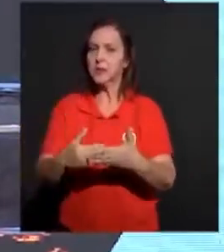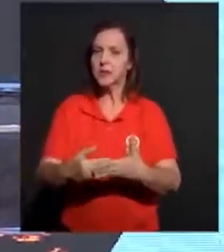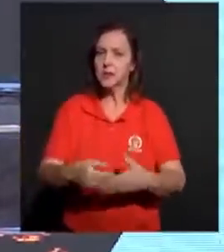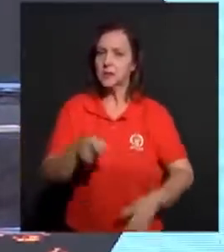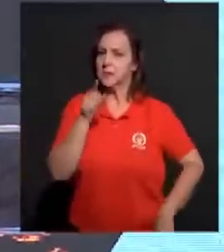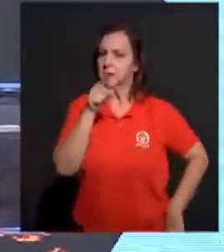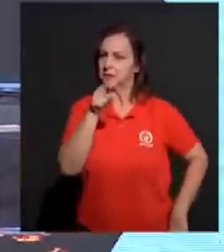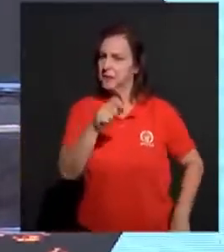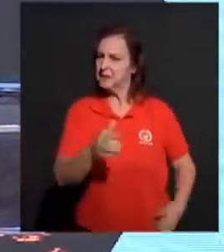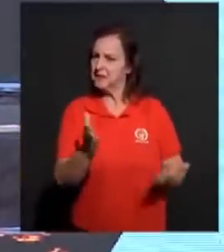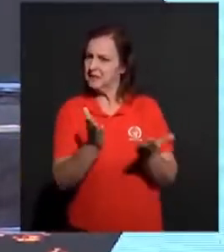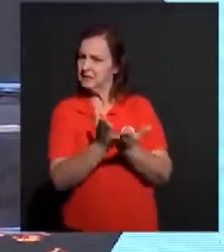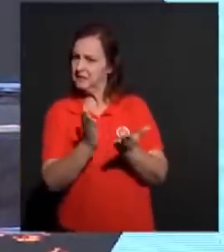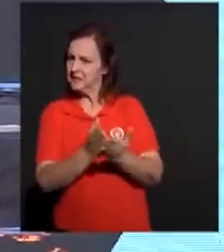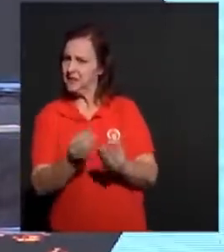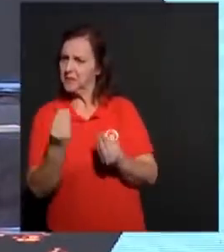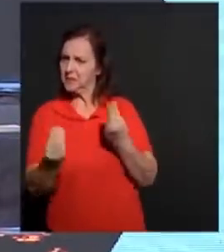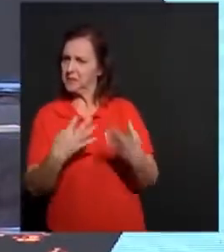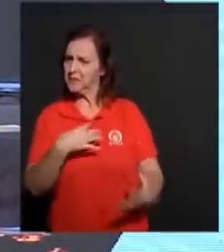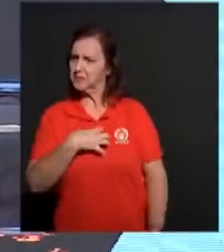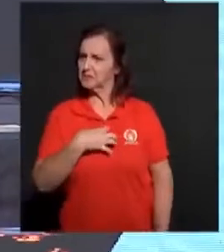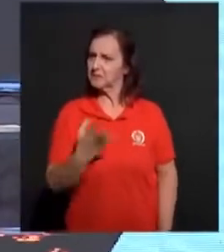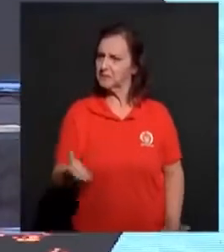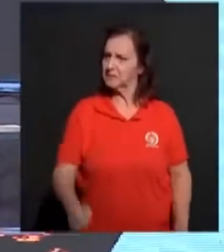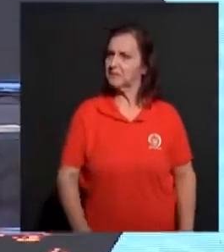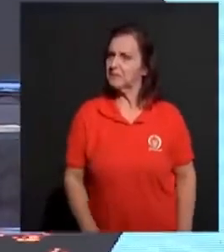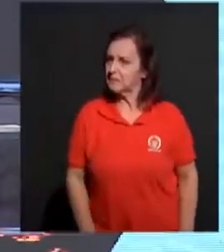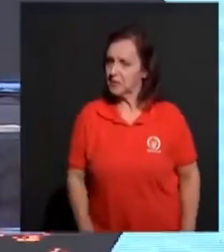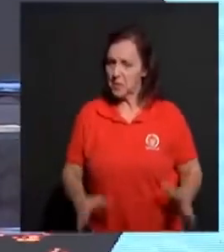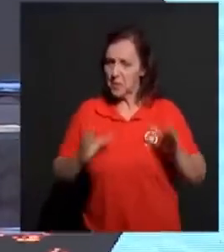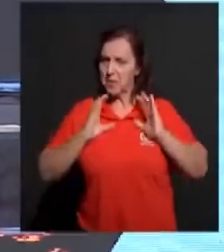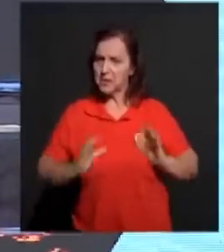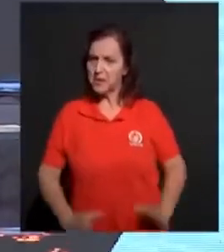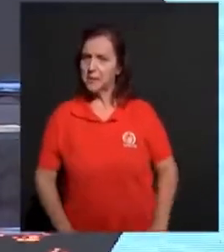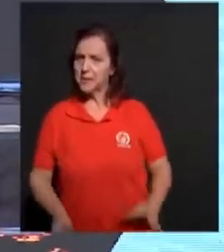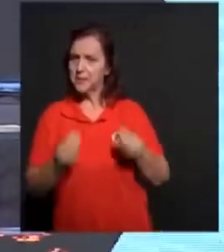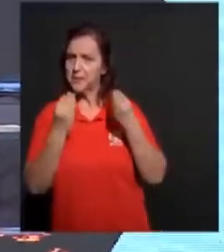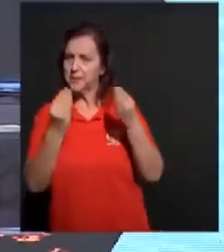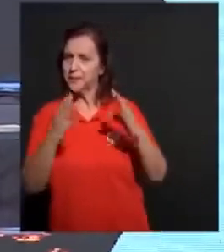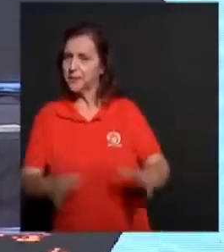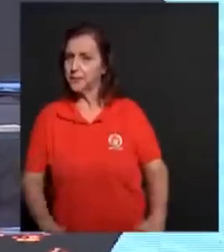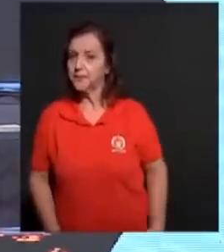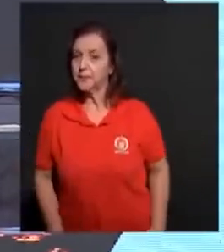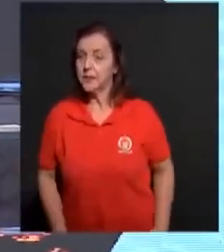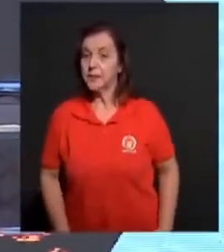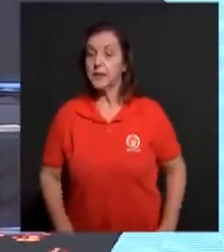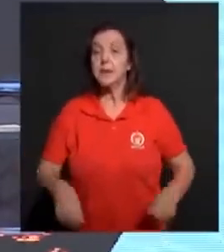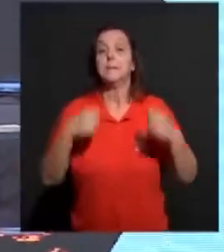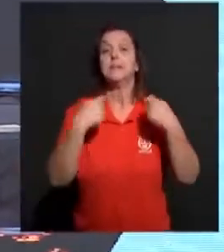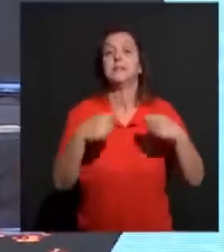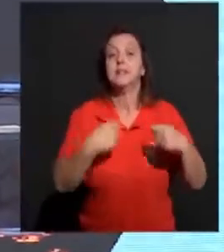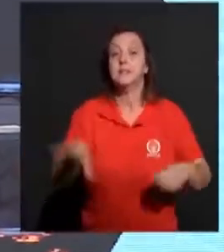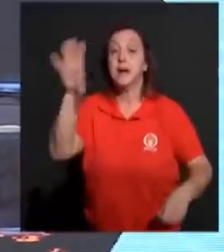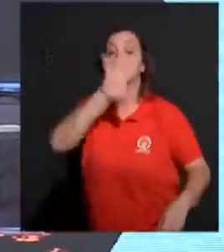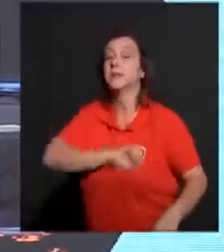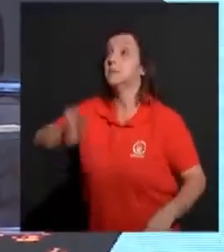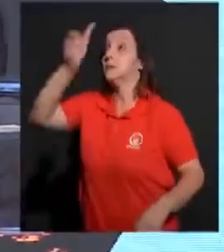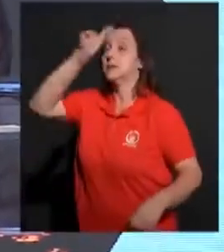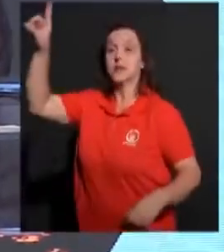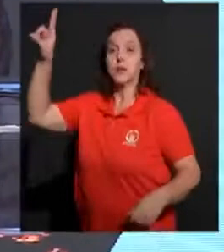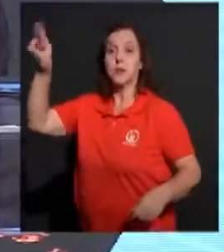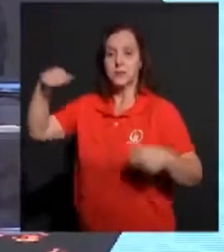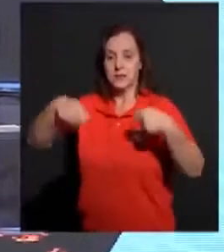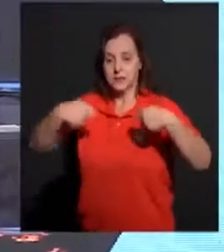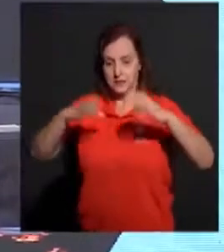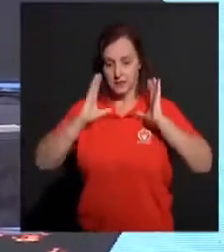se comportando. Se nós amamos alguém. Nós precisamos ter atitudes correspondentes. E ao olhar aqui